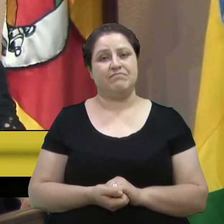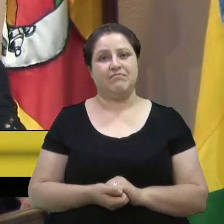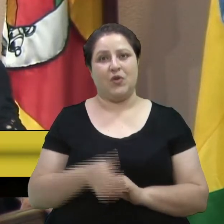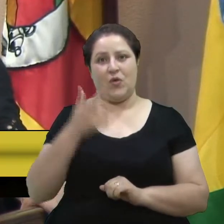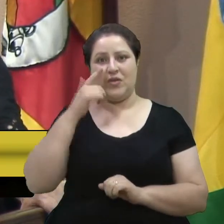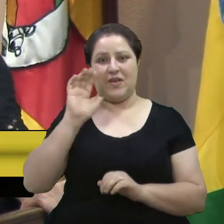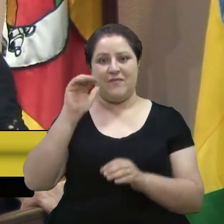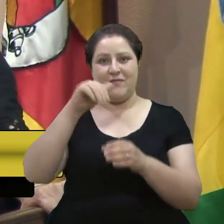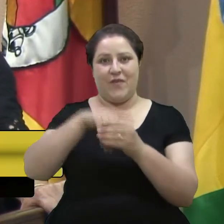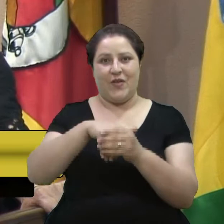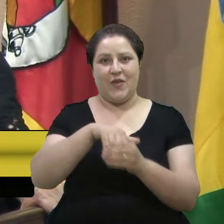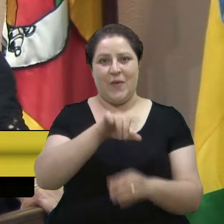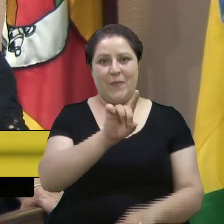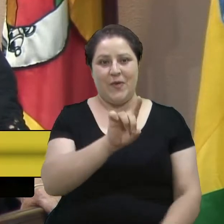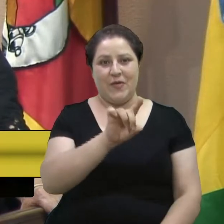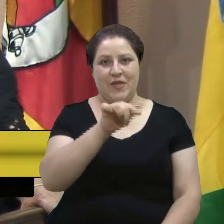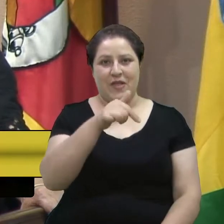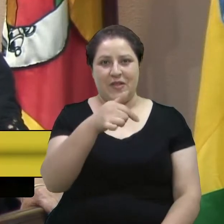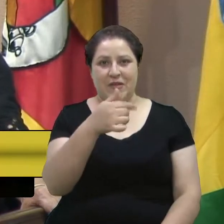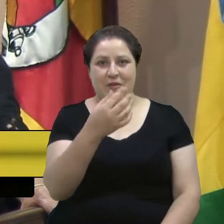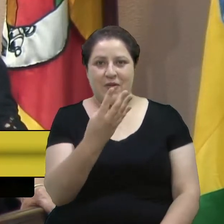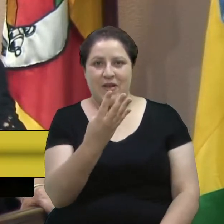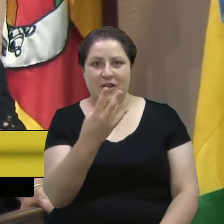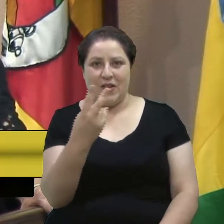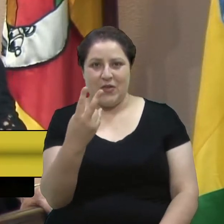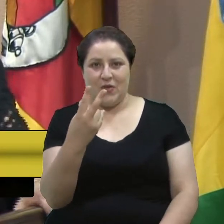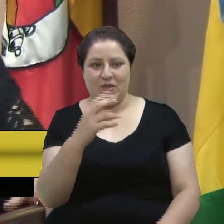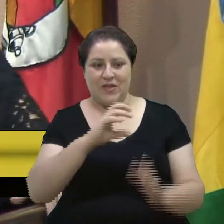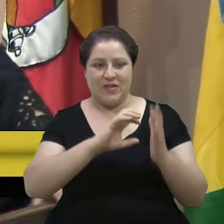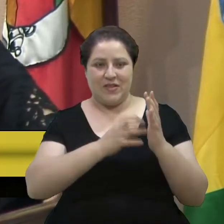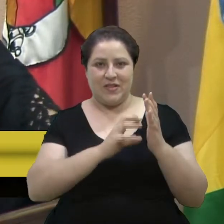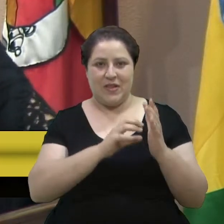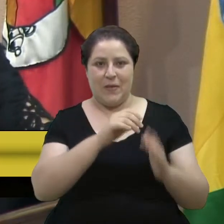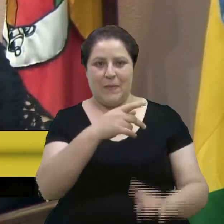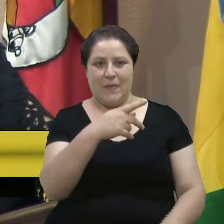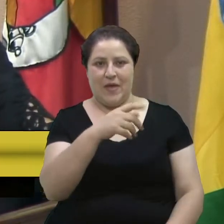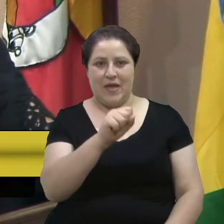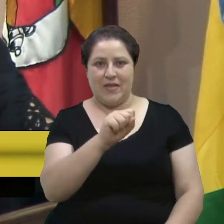.742, eu estava no PSB, né, junto com o D'Ambrós.